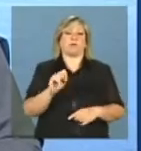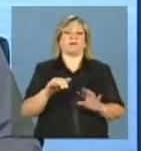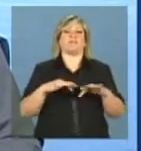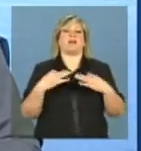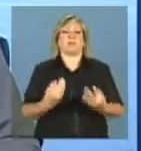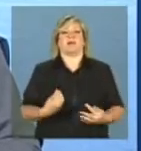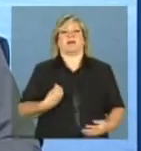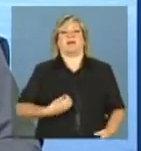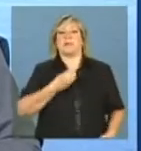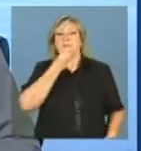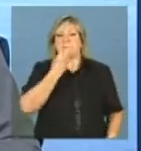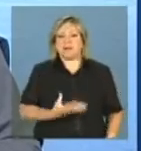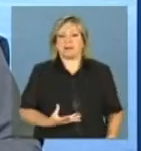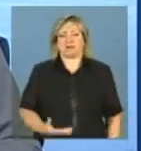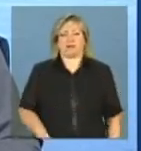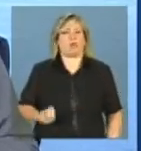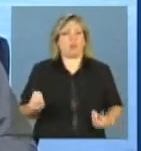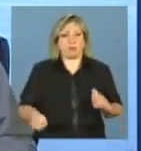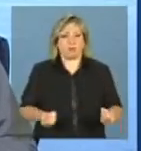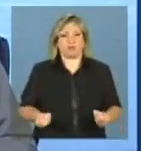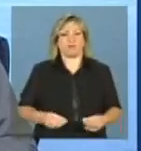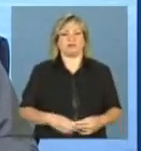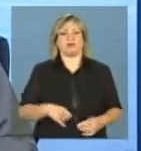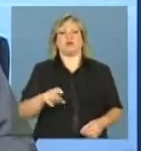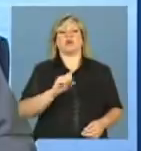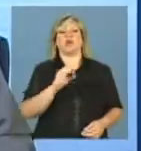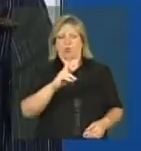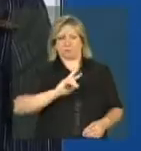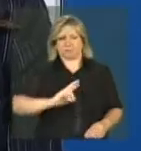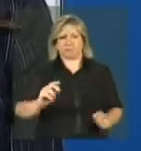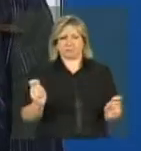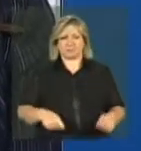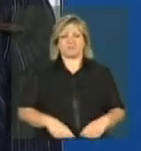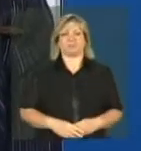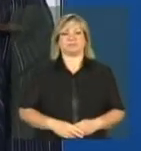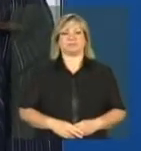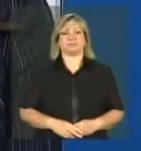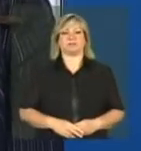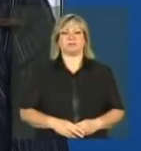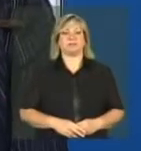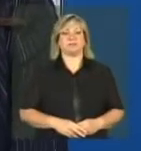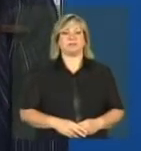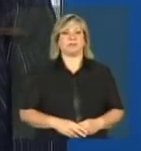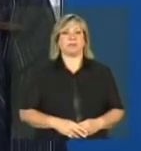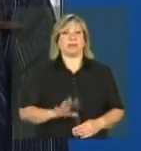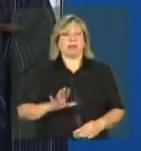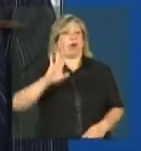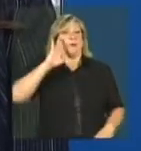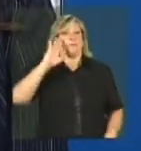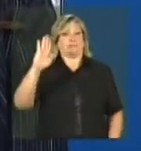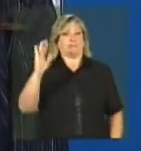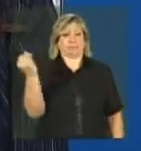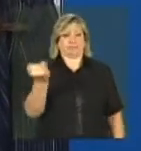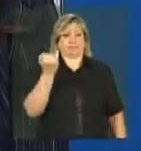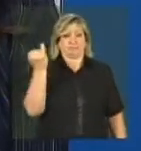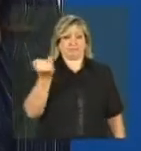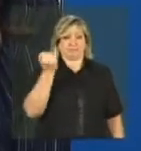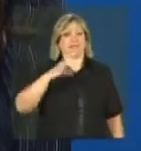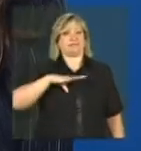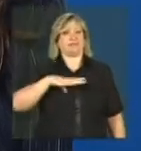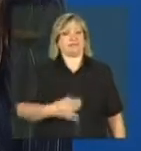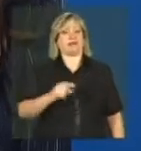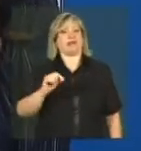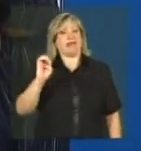atuando de forma ideal, vamos dizer assim. Então, socorro, complemente. Olha, o principal desafio, eu acho que é a questão da